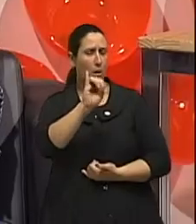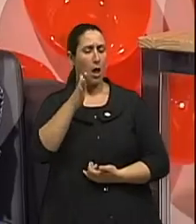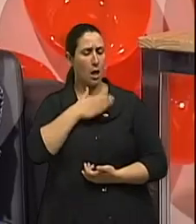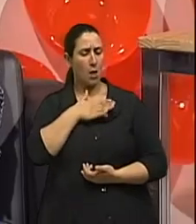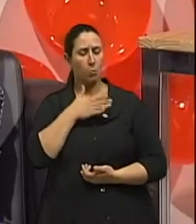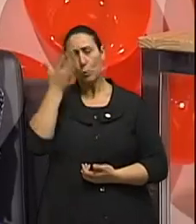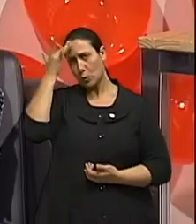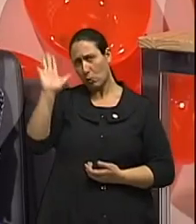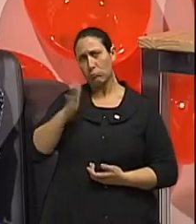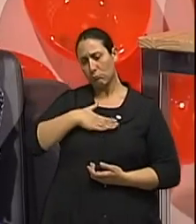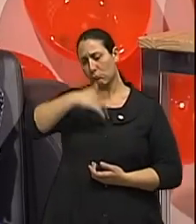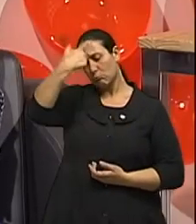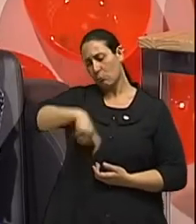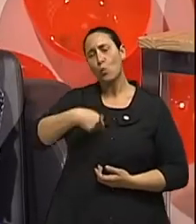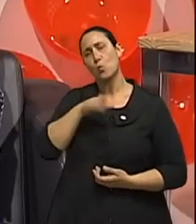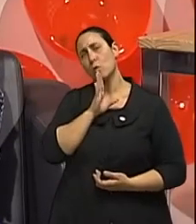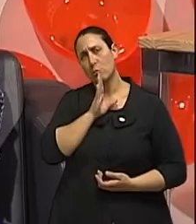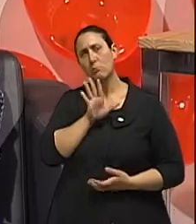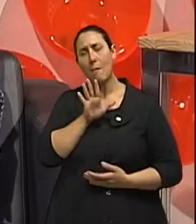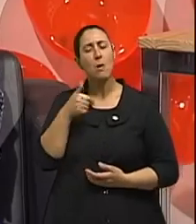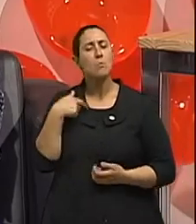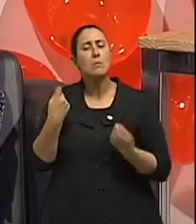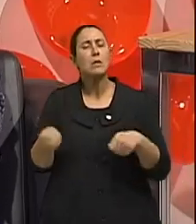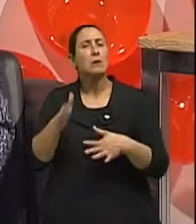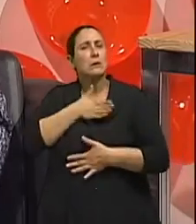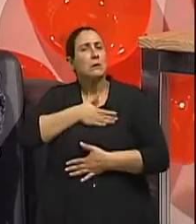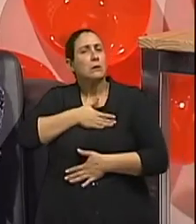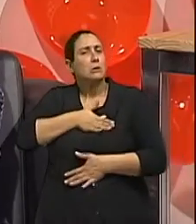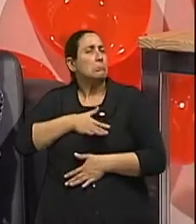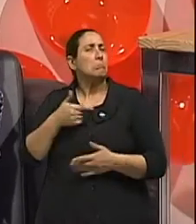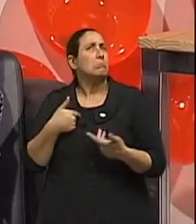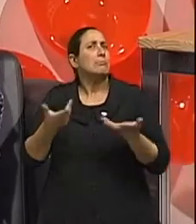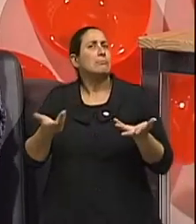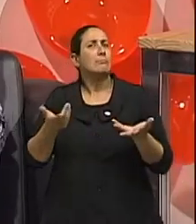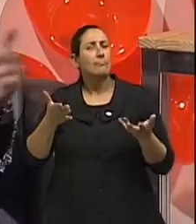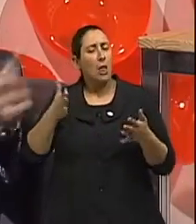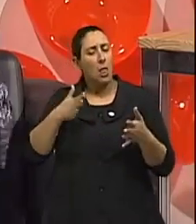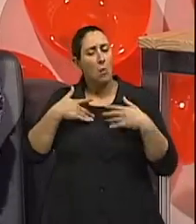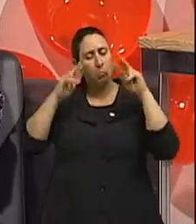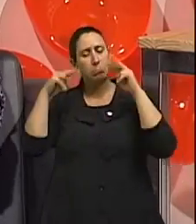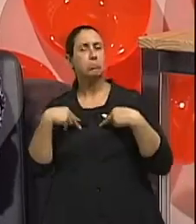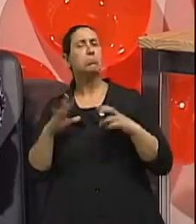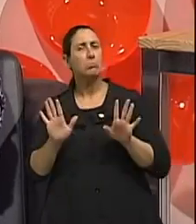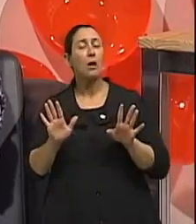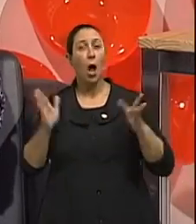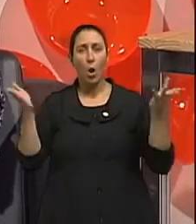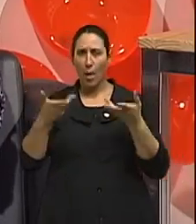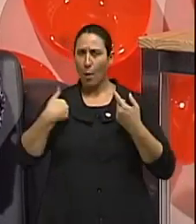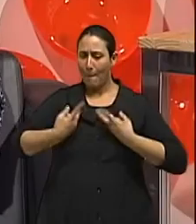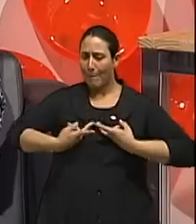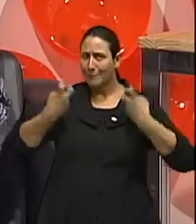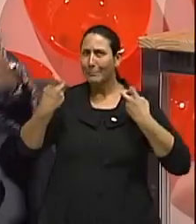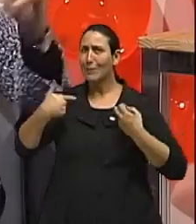eu estou assim, eu não tenho nenhuma necessidade de relaxar. Então é importante esse autoconhecimento. No entanto, se eu perceber, eu